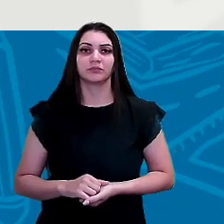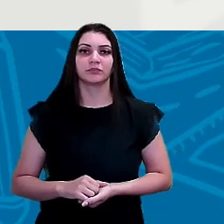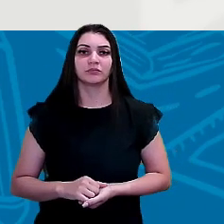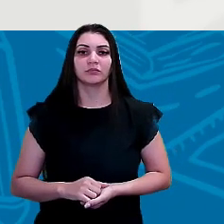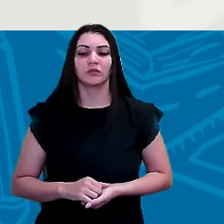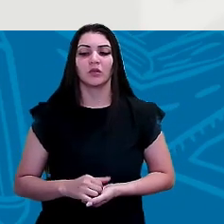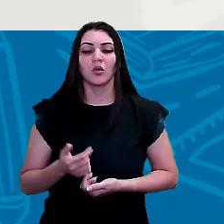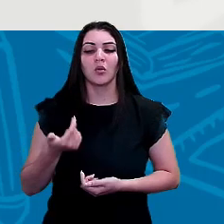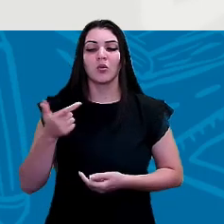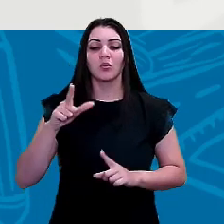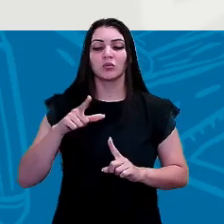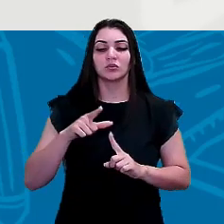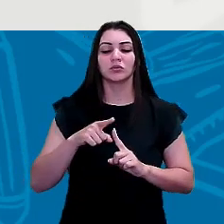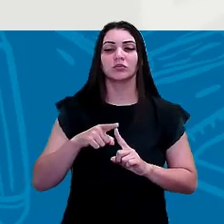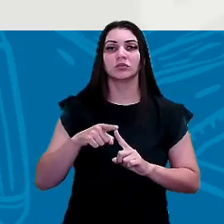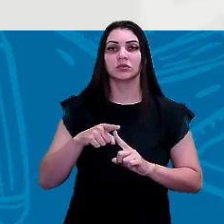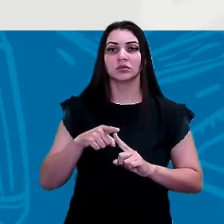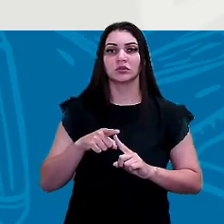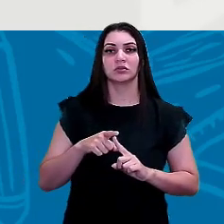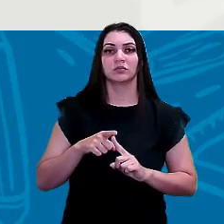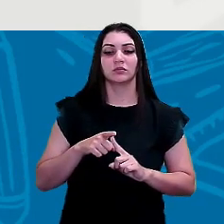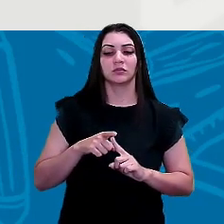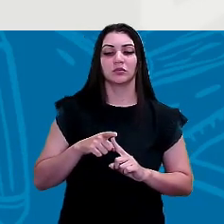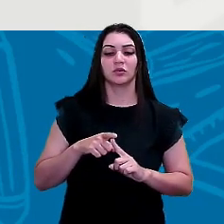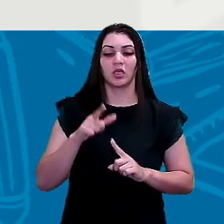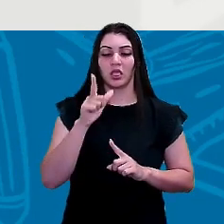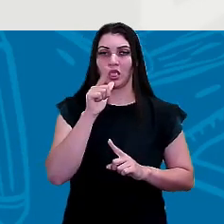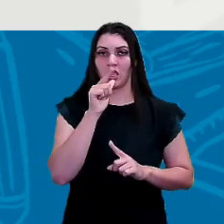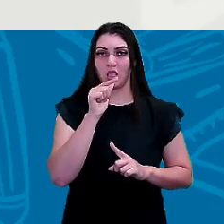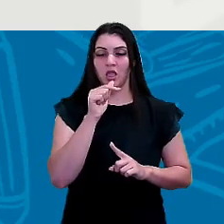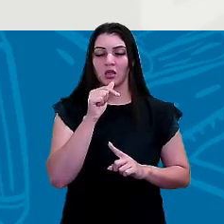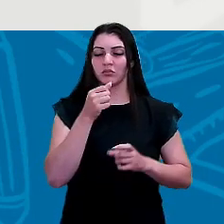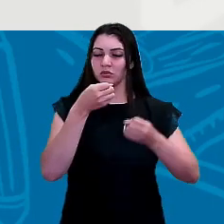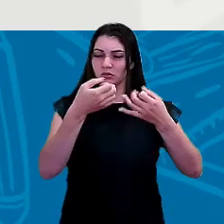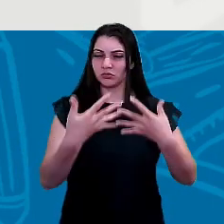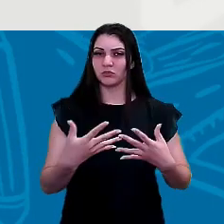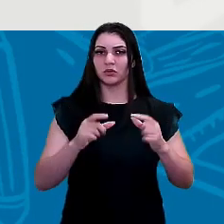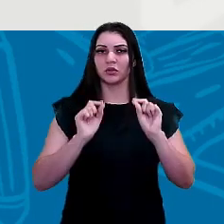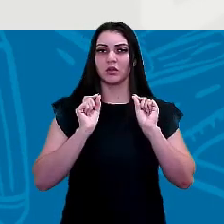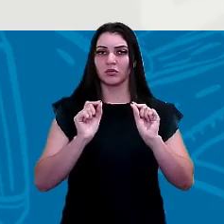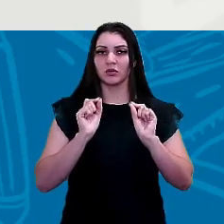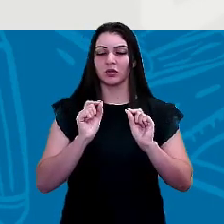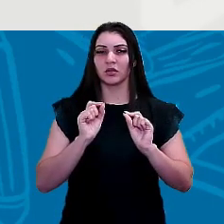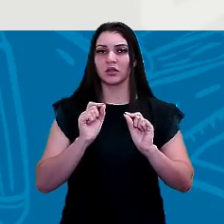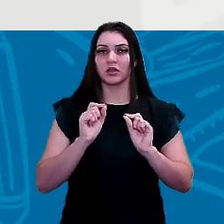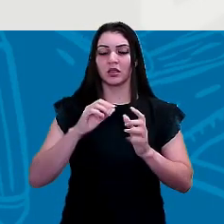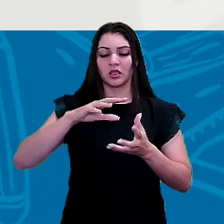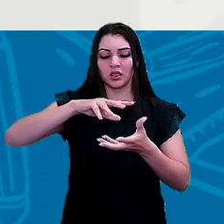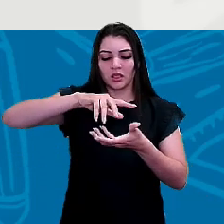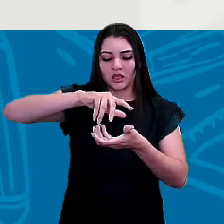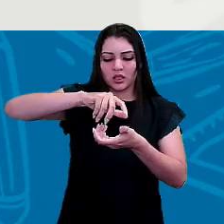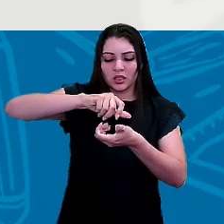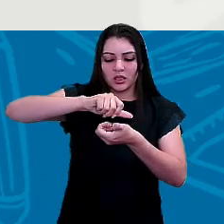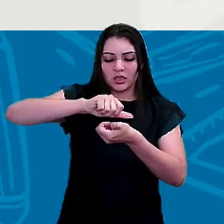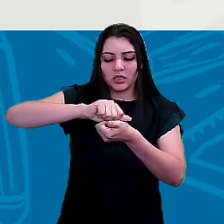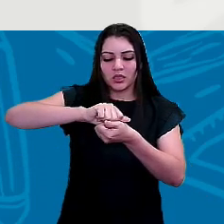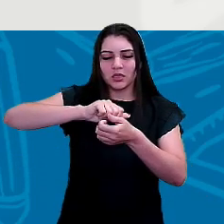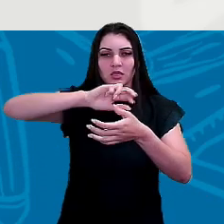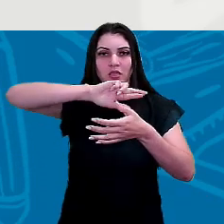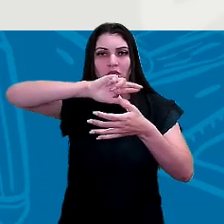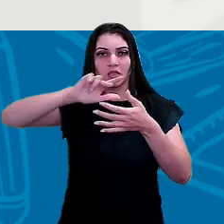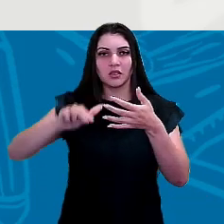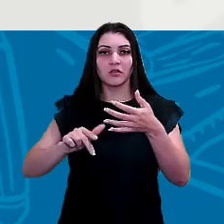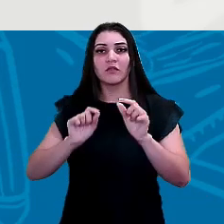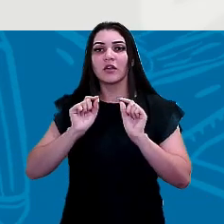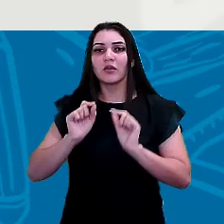Outro tipo de água que a gente aborda aqui na idosfera, outro tema, são os aquíferos,